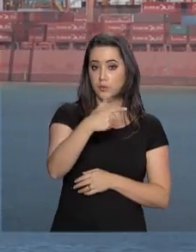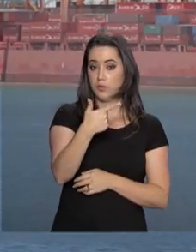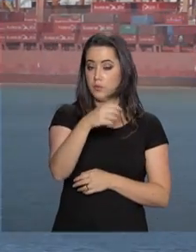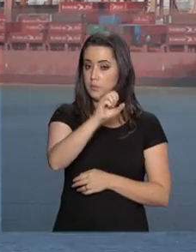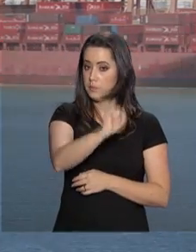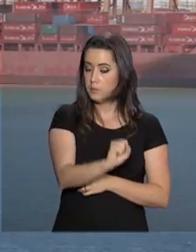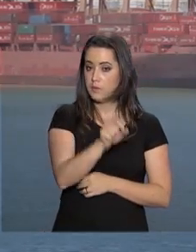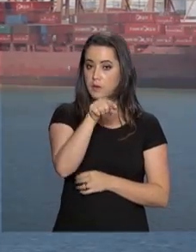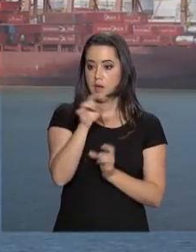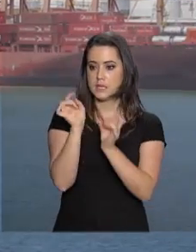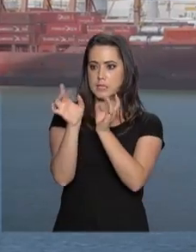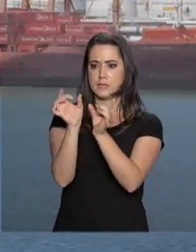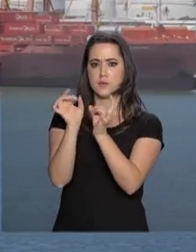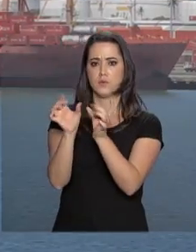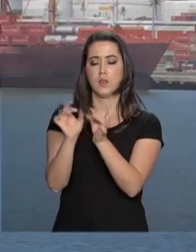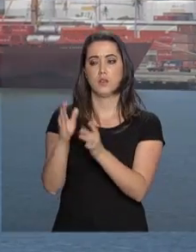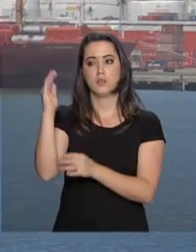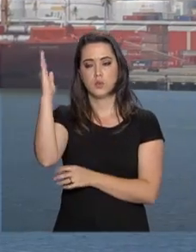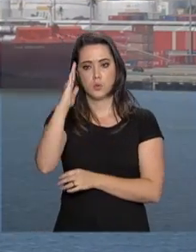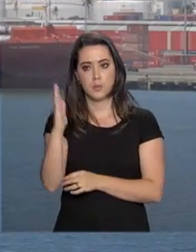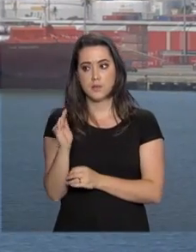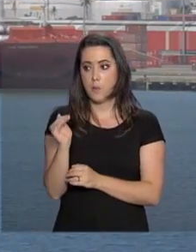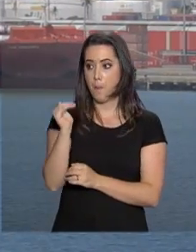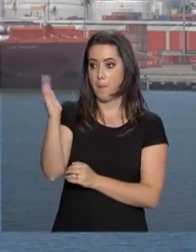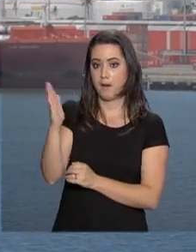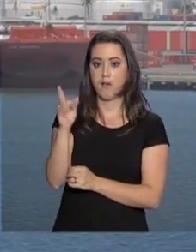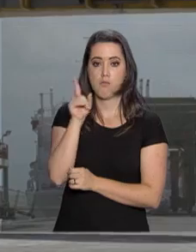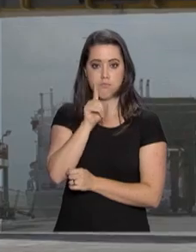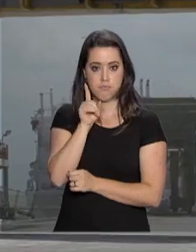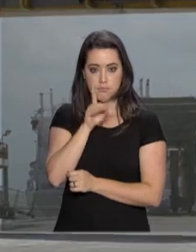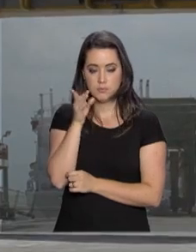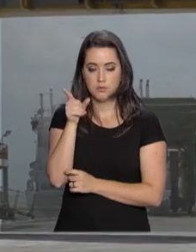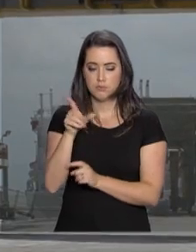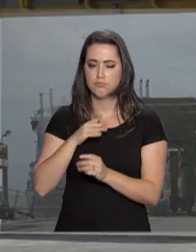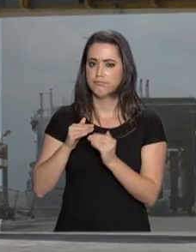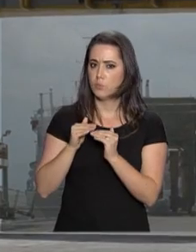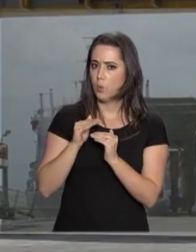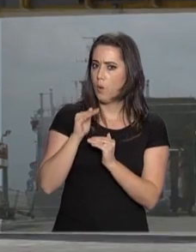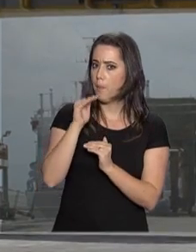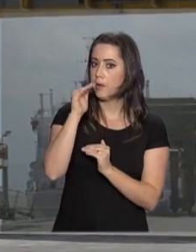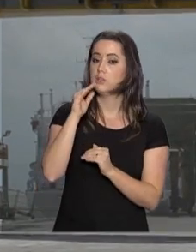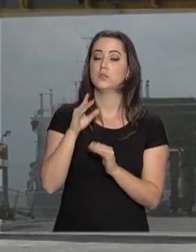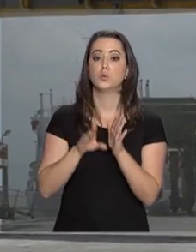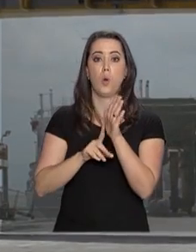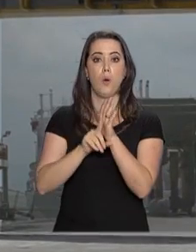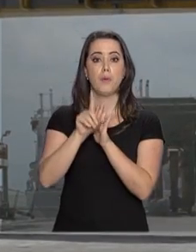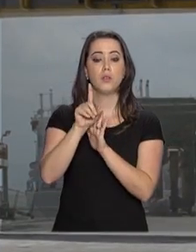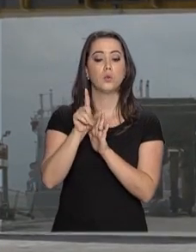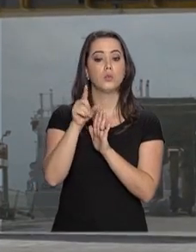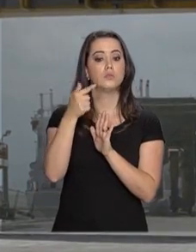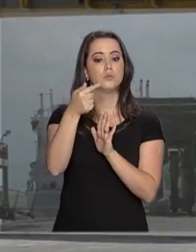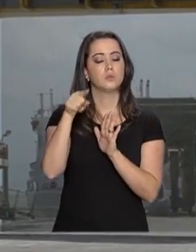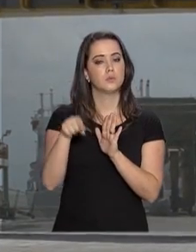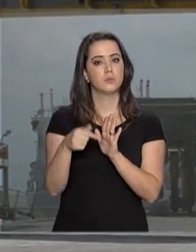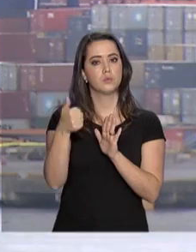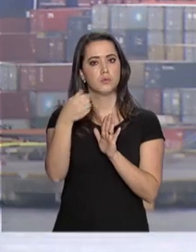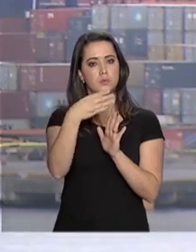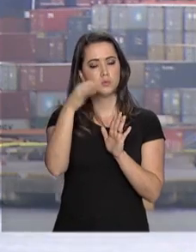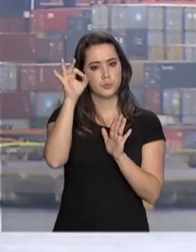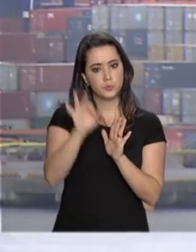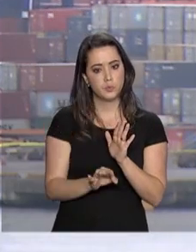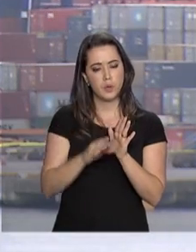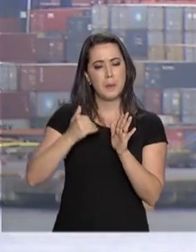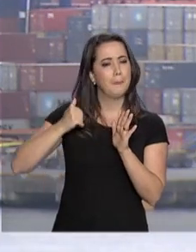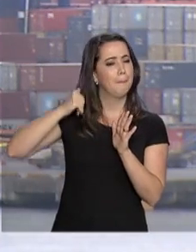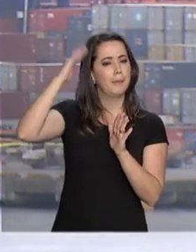2018, as exportações brasileiras para os Estados Unidos tiveram um aumento de 7,14% e